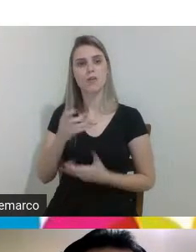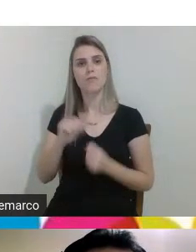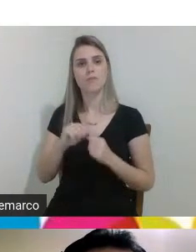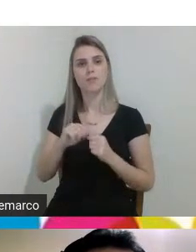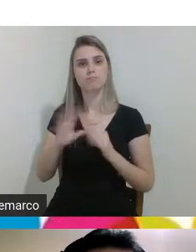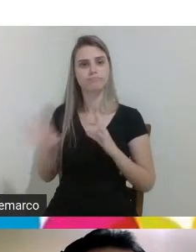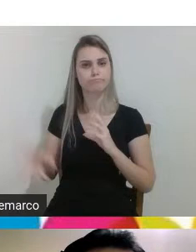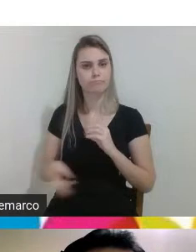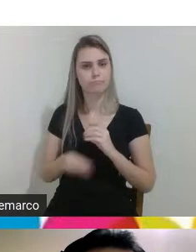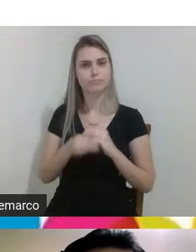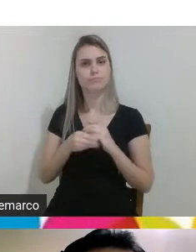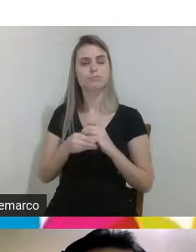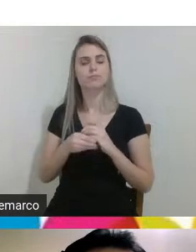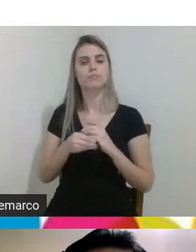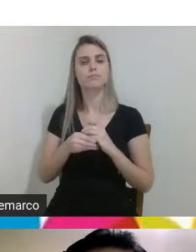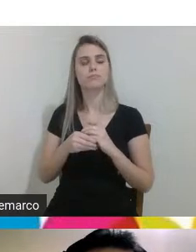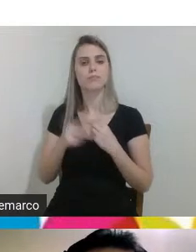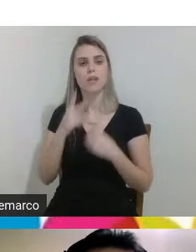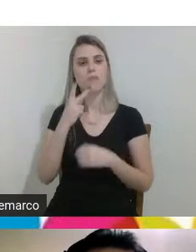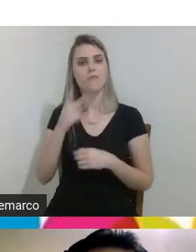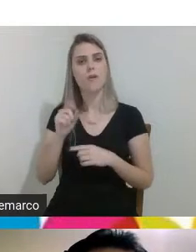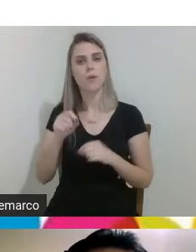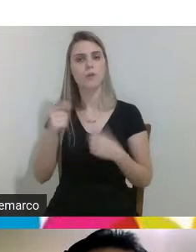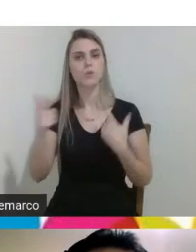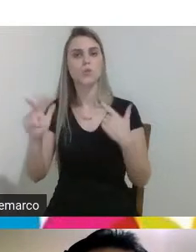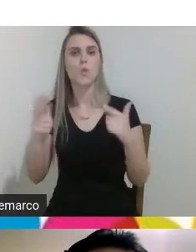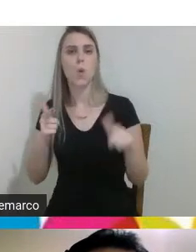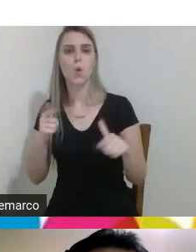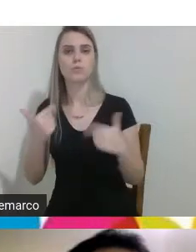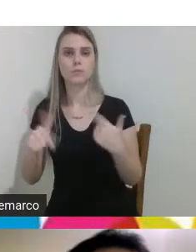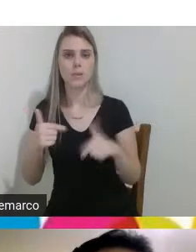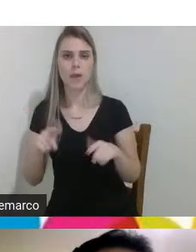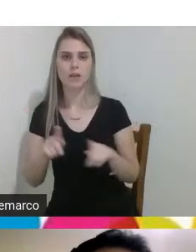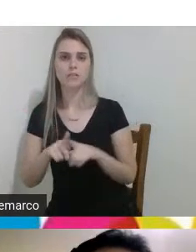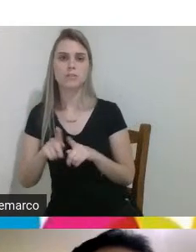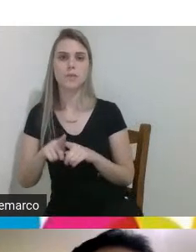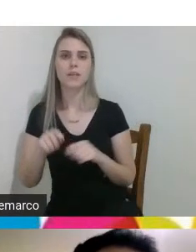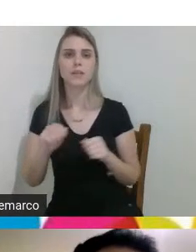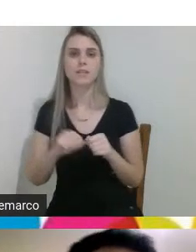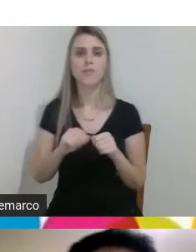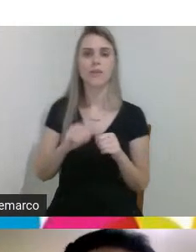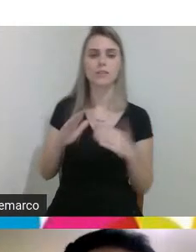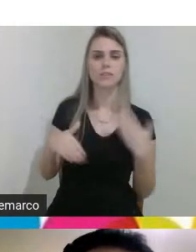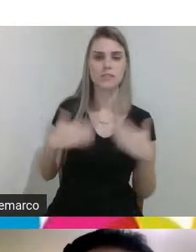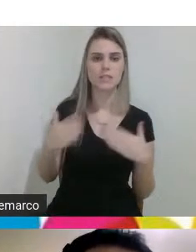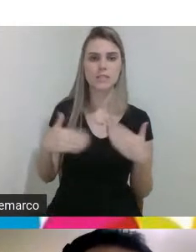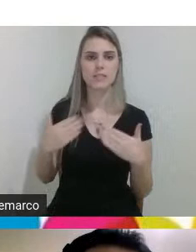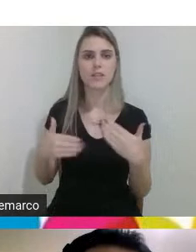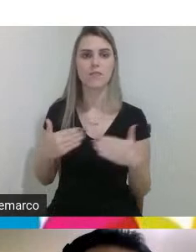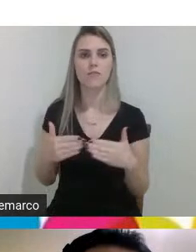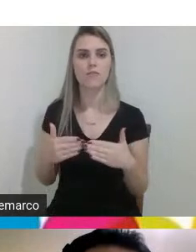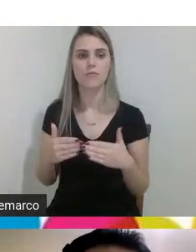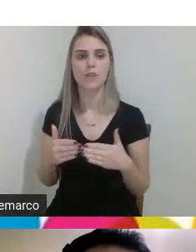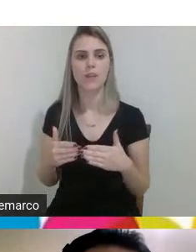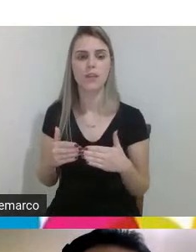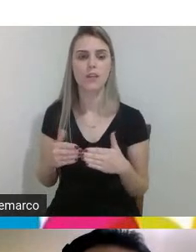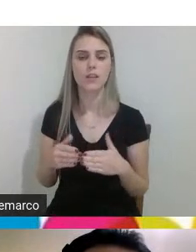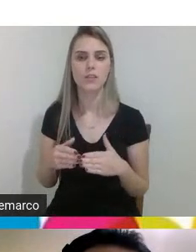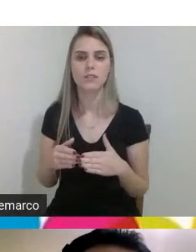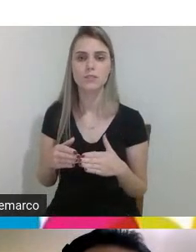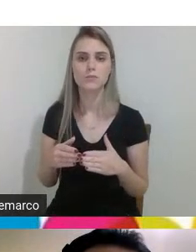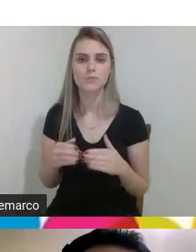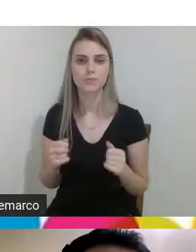pequeno uma pequena citação dos outros trabalhos que também estão sendo desenvolvidos na nossa unidade curricular né de